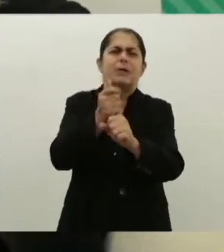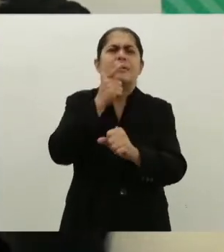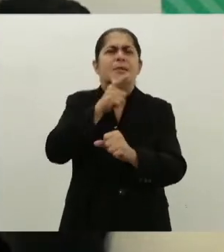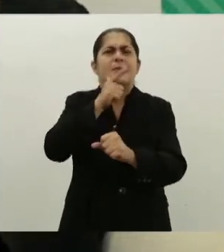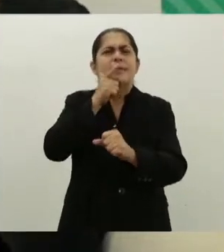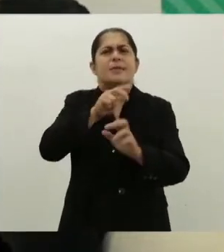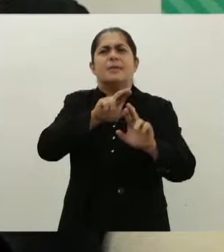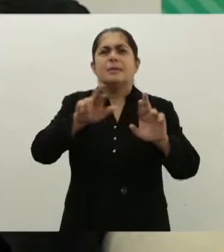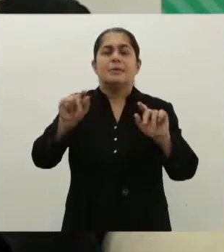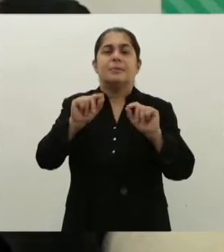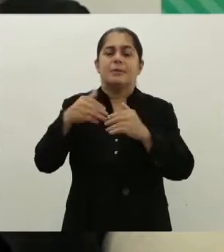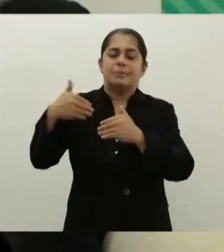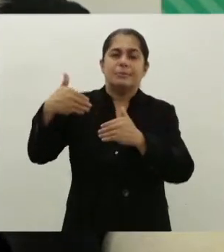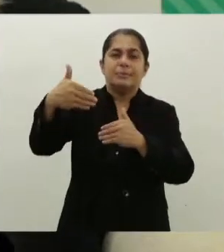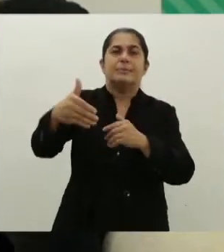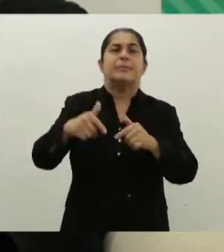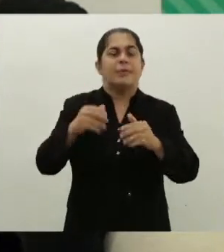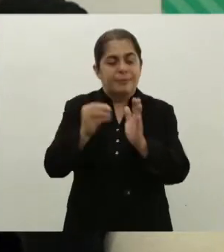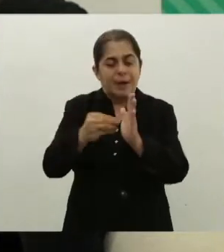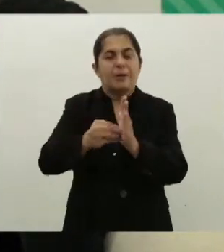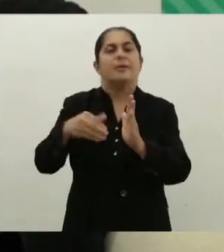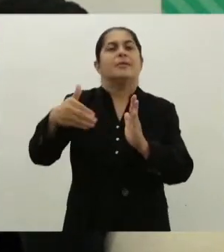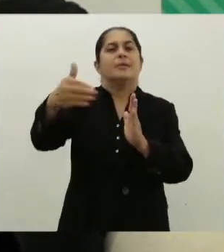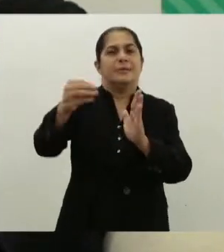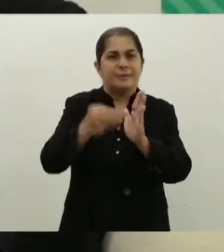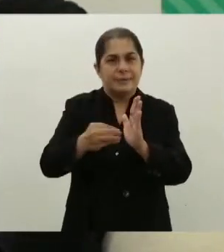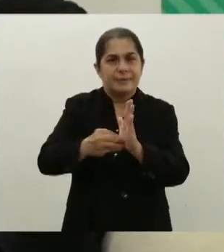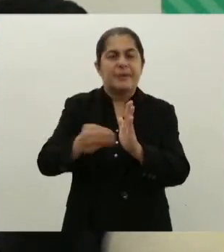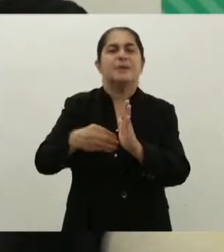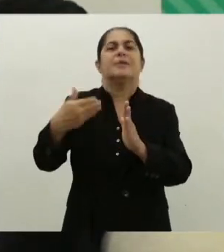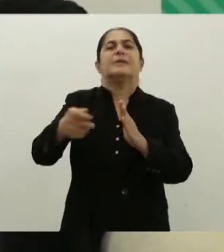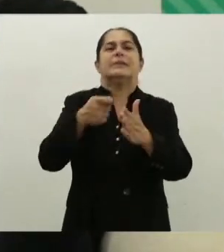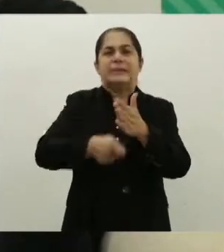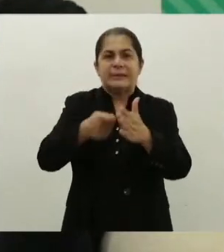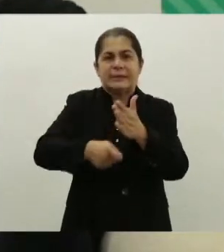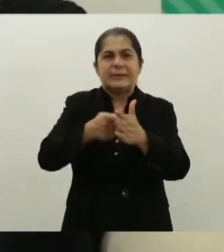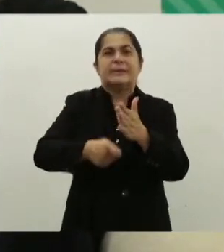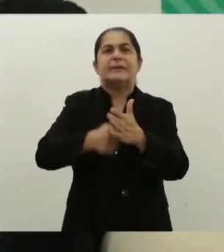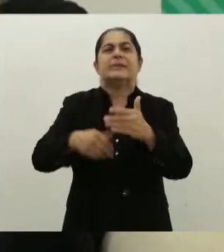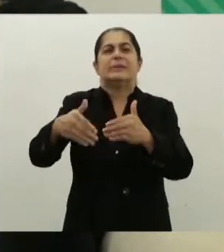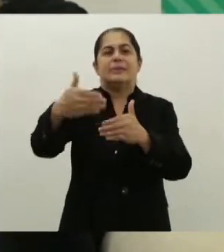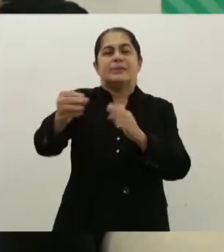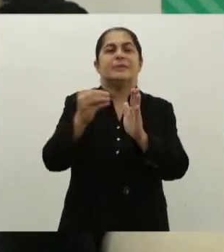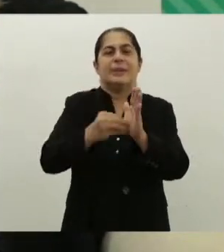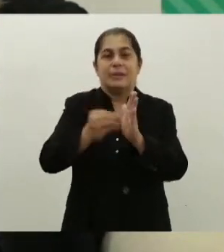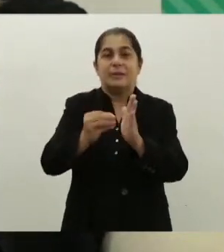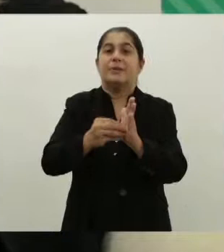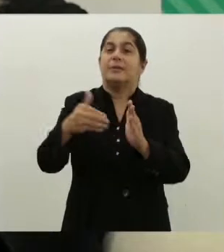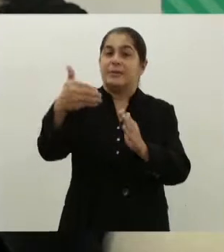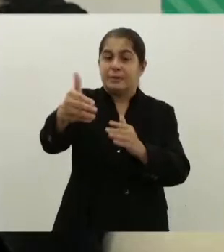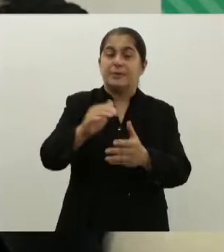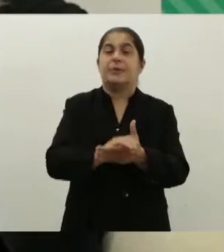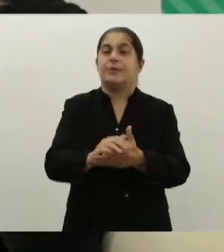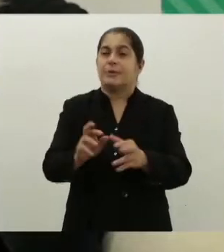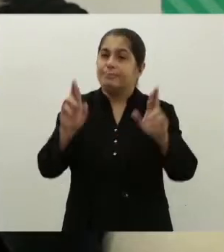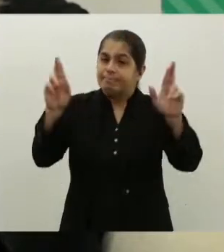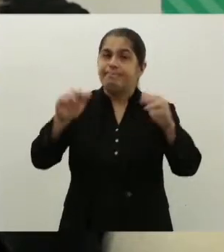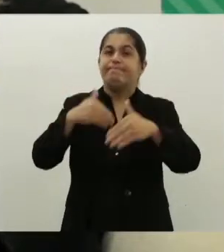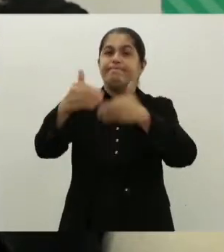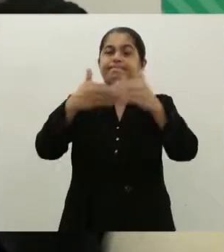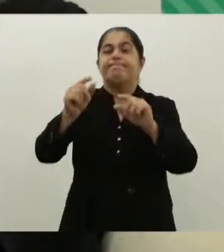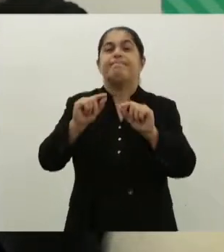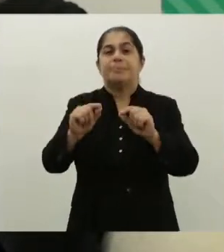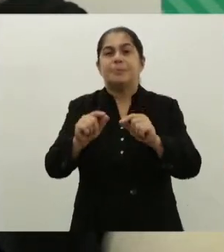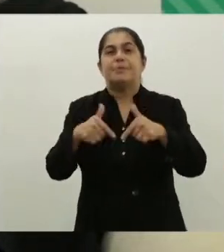conquistas, mas há um longo caminho a se perseguir. Por mais de 27 anos que tenhamos a comemorar, e temos que comemorar sim.